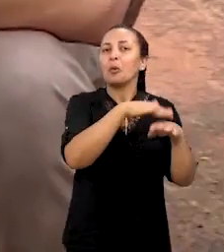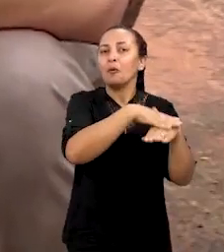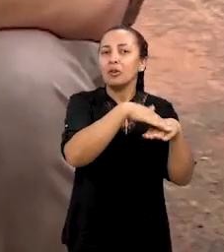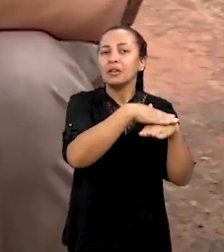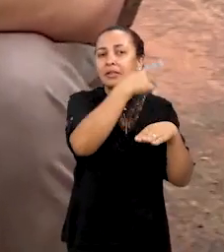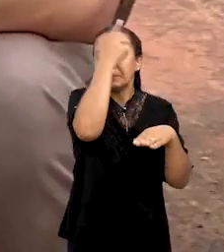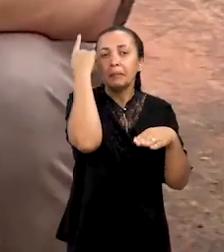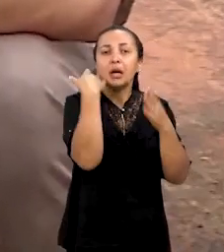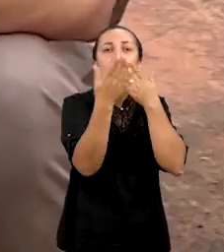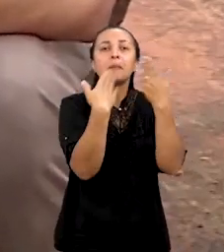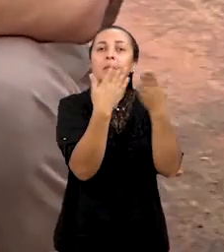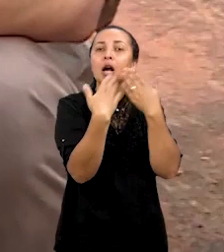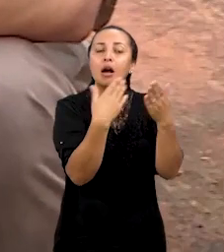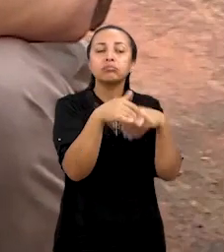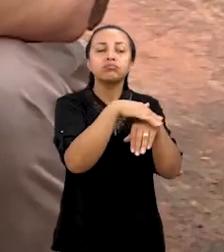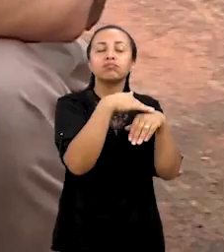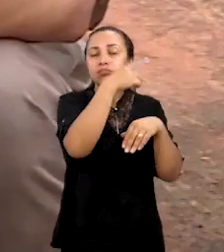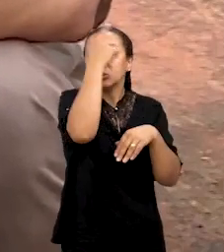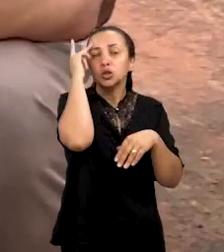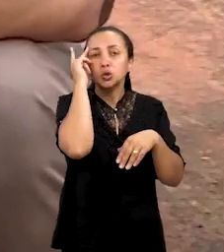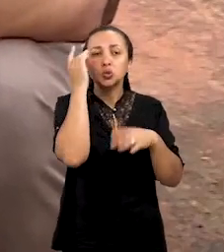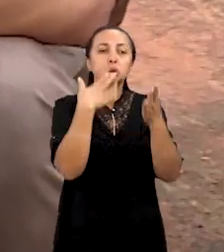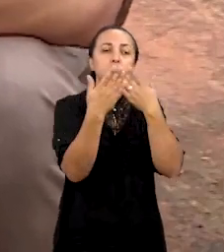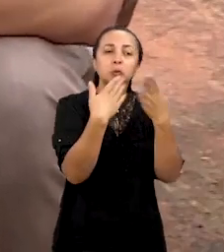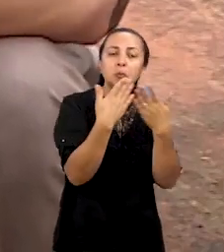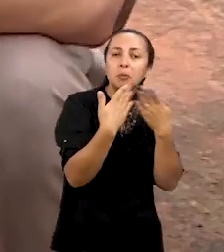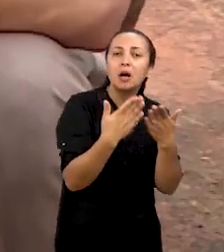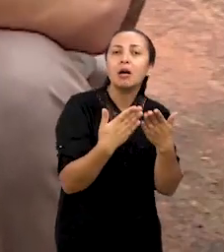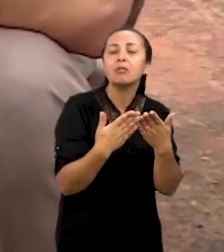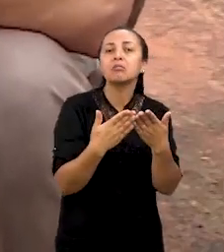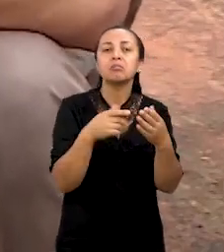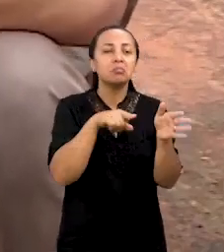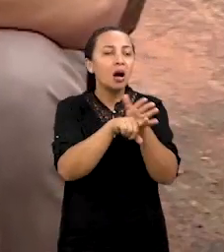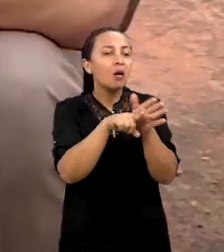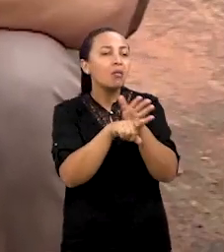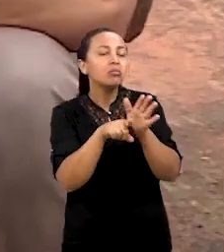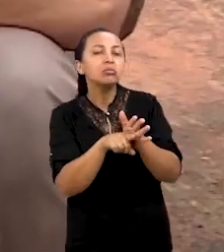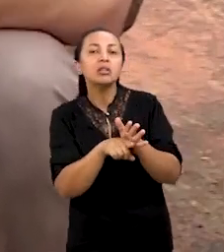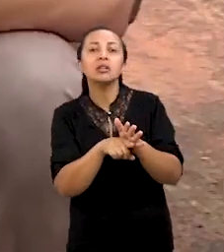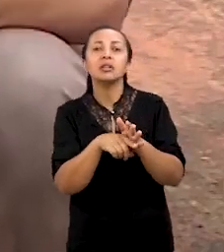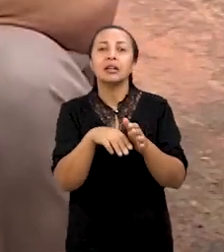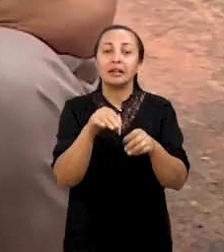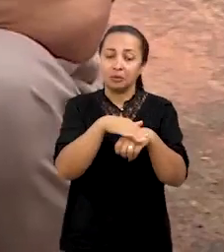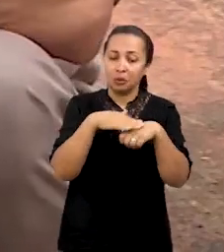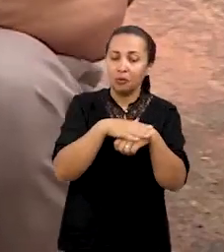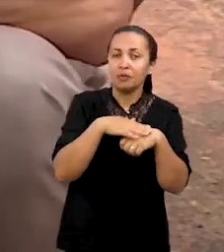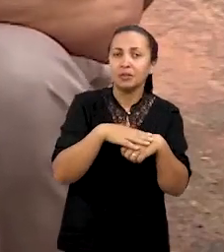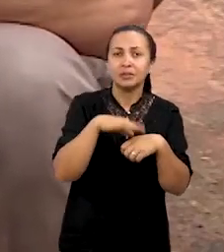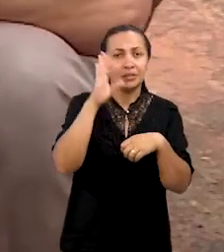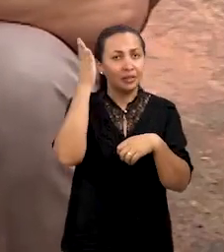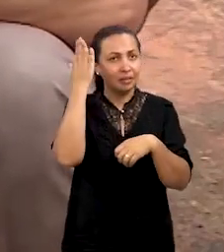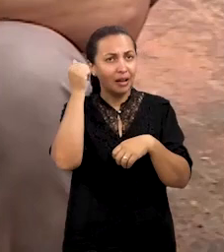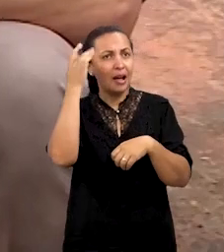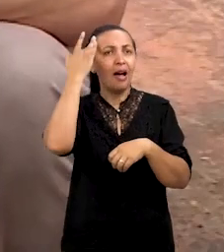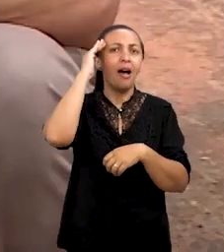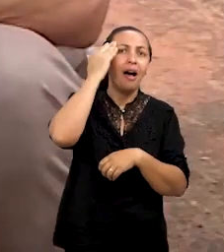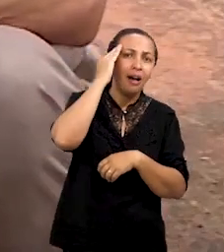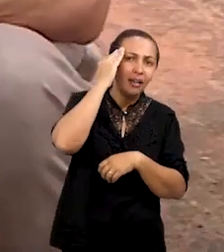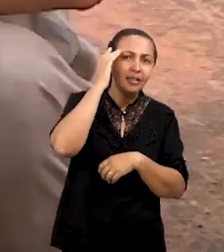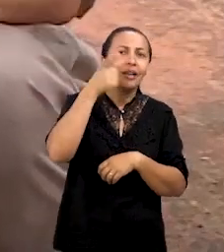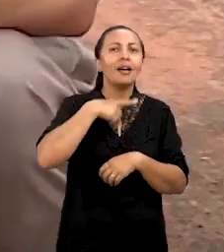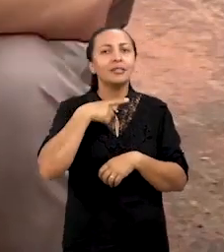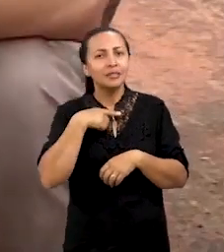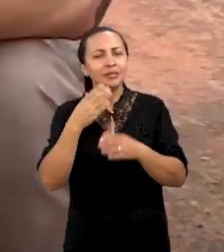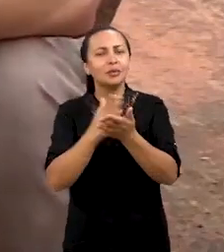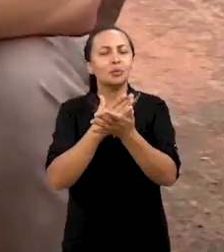conversar com as pessoas, né? Conversar, ter diálogos com as pessoas. E ter uma conversa que entere, que faça dar sentido que não, tem alguma